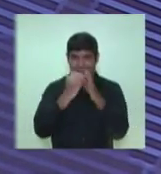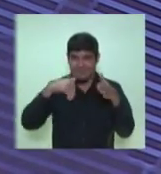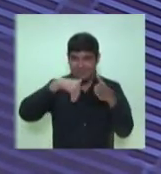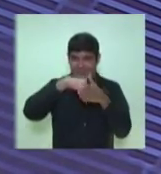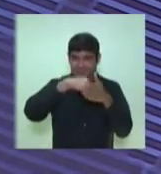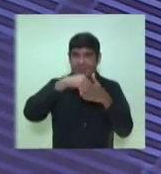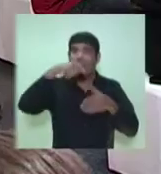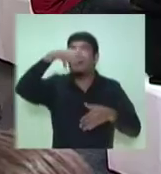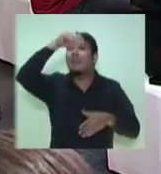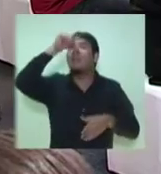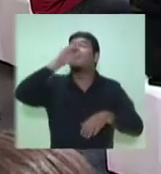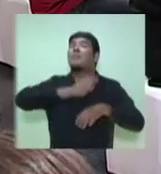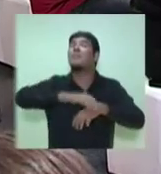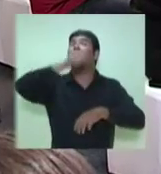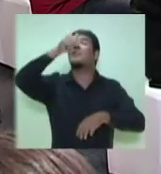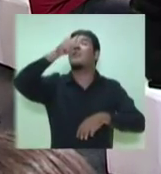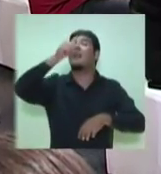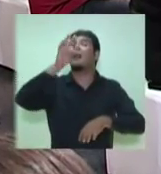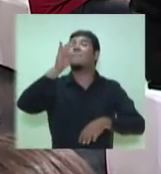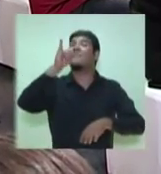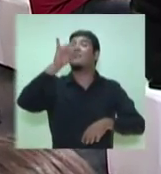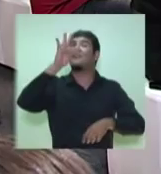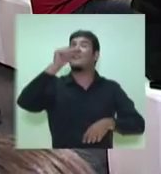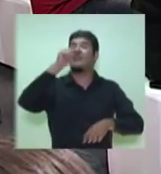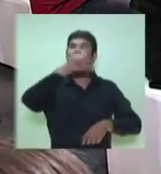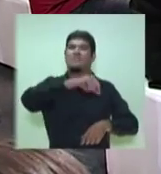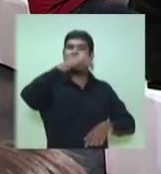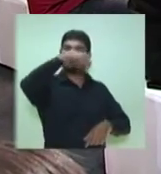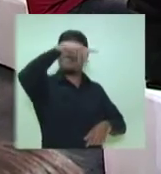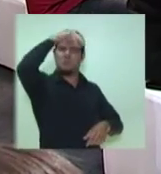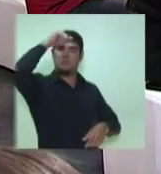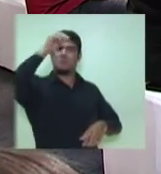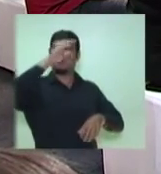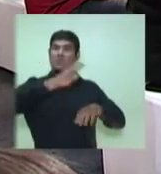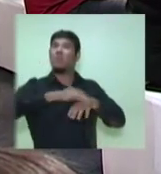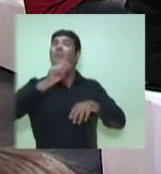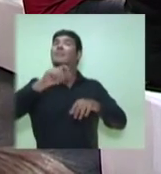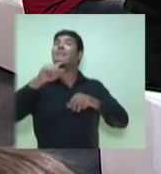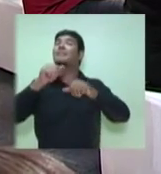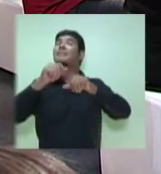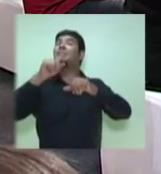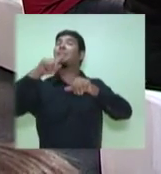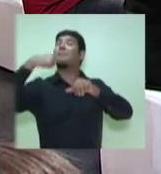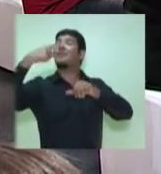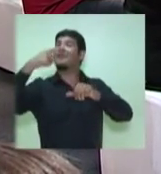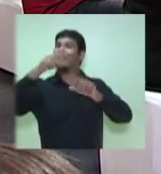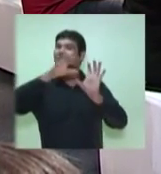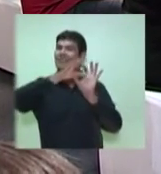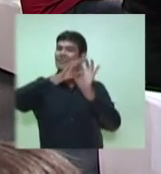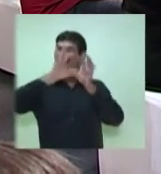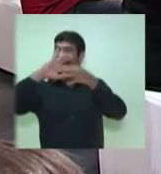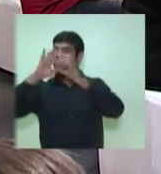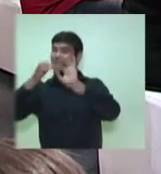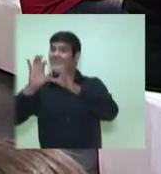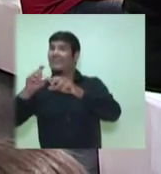pela FIFA. Depois das Olimpíadas. Recentemente o Amazon Live, que é o Rock in Rio Manaus, que vira uma